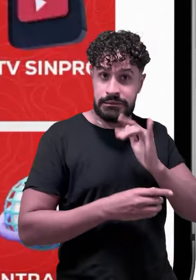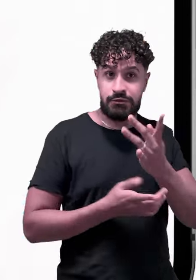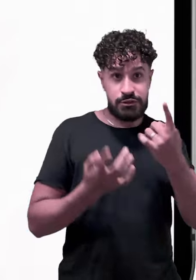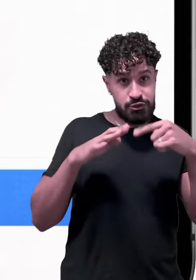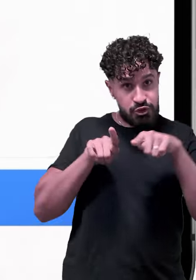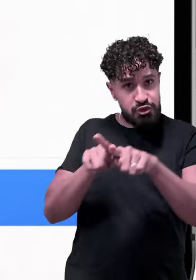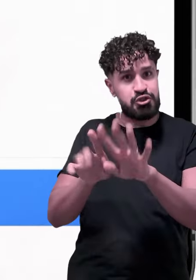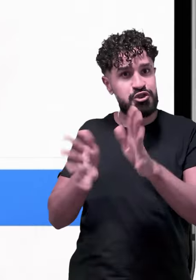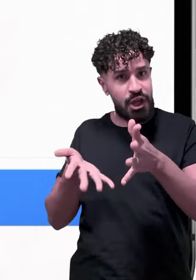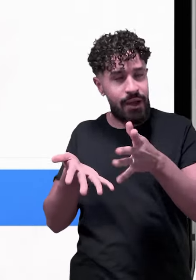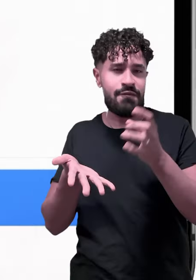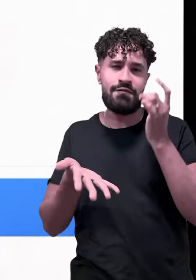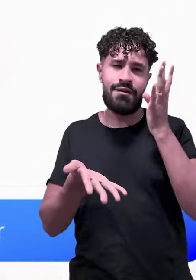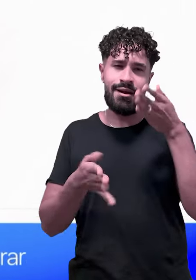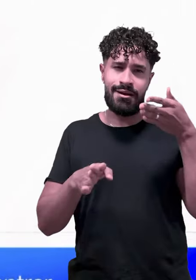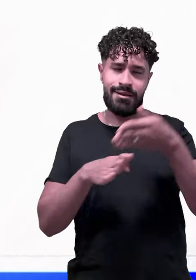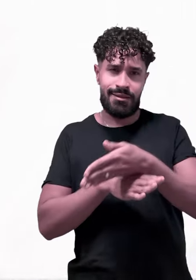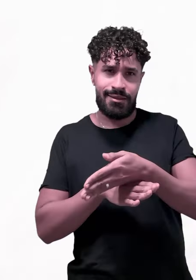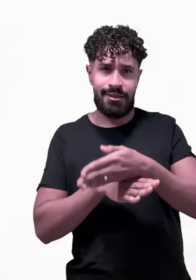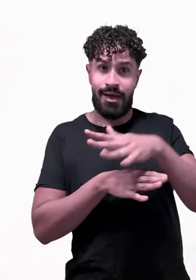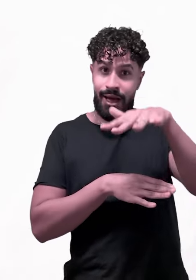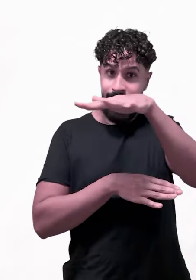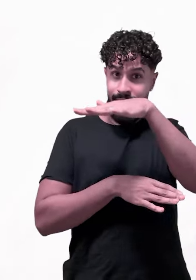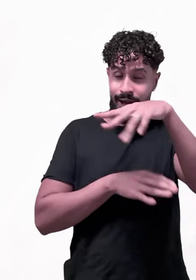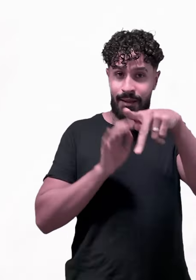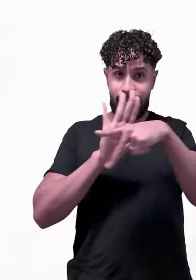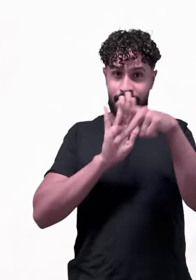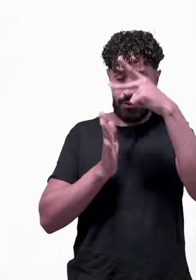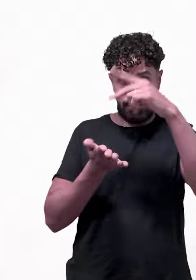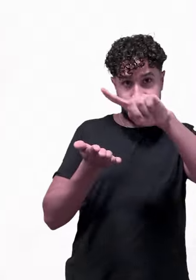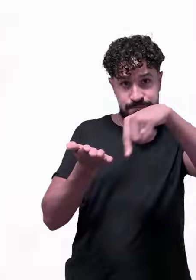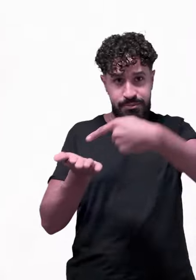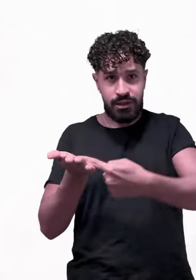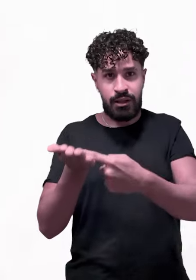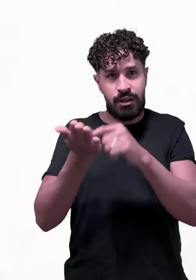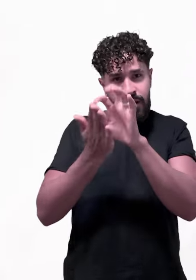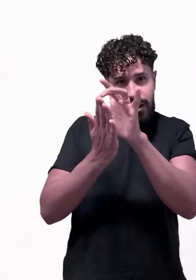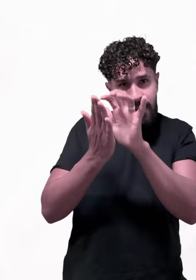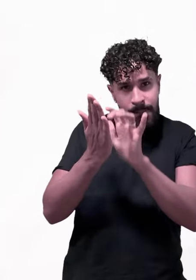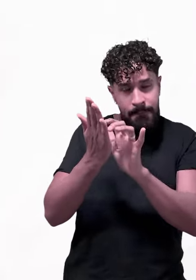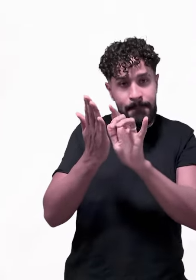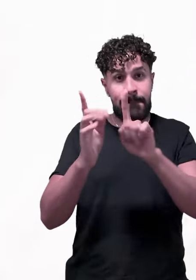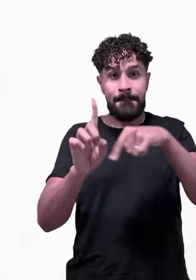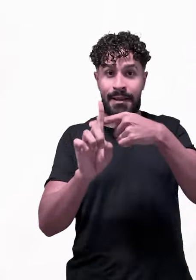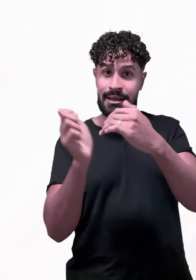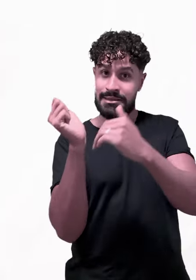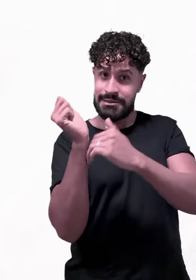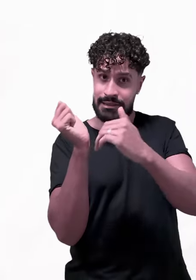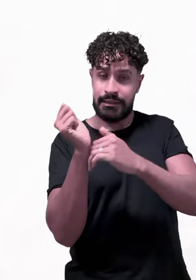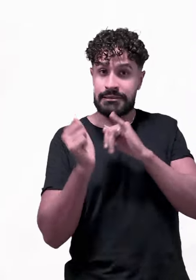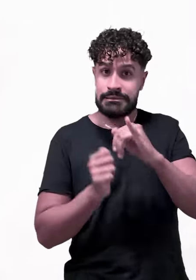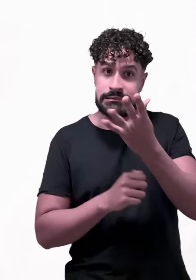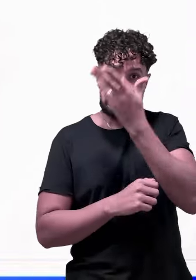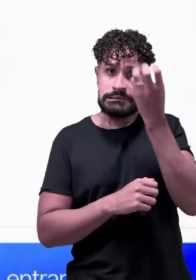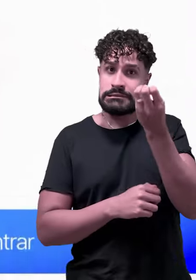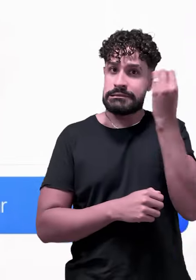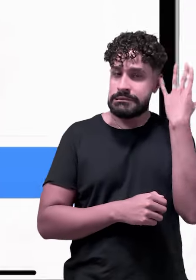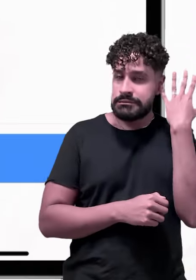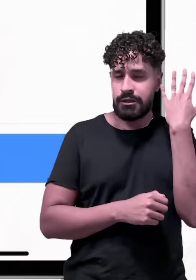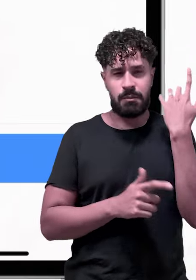você já é filiado ou filiada, é fácil entrar. Aqui na área do filiado, você digita sua matrícula e sua senha.